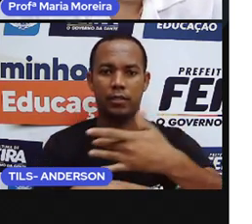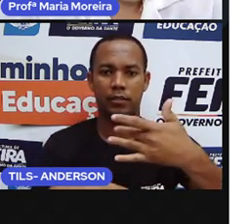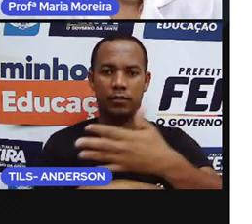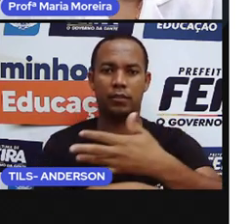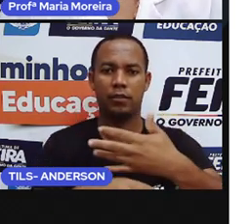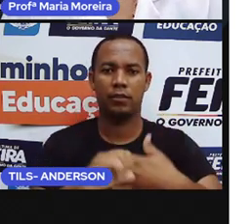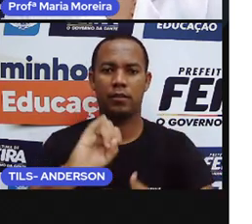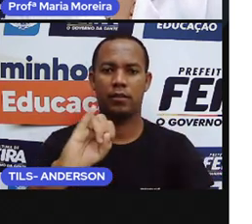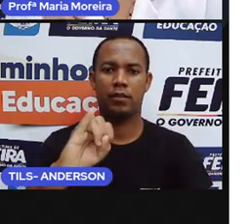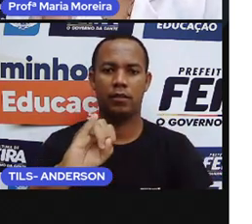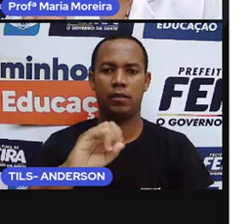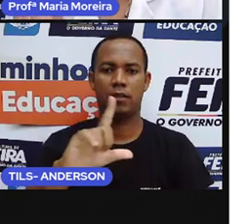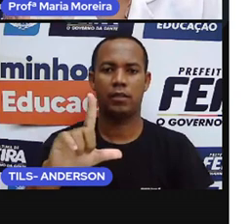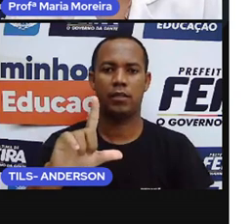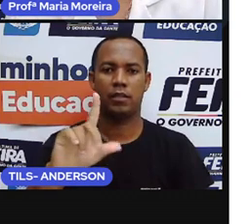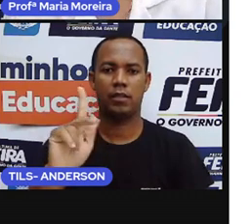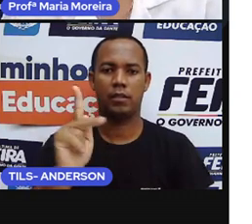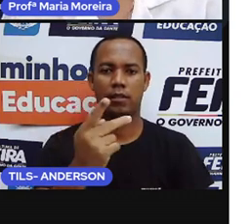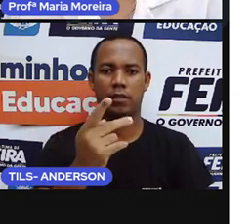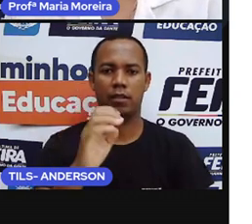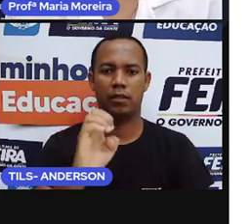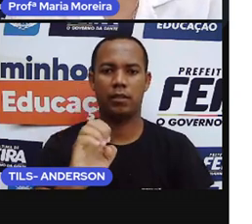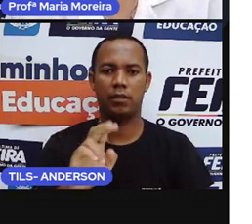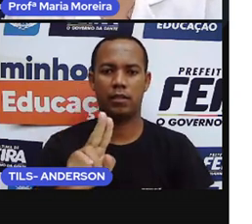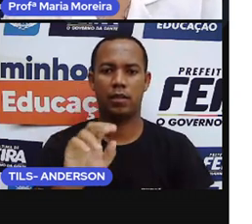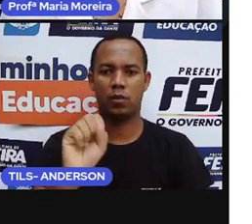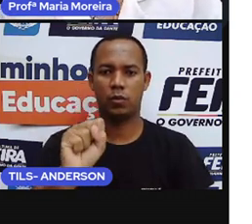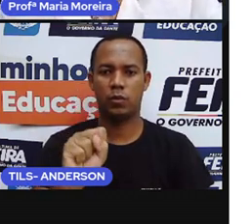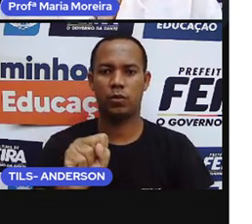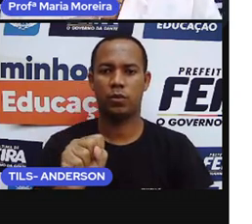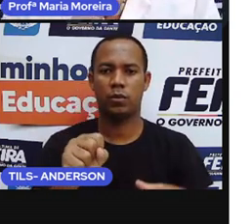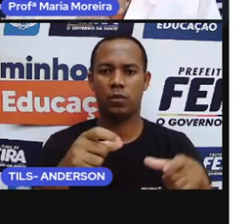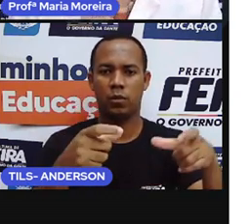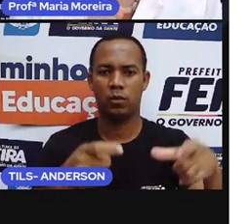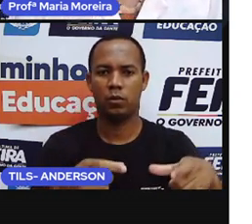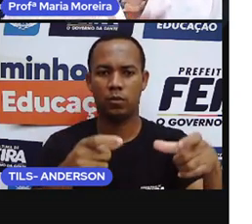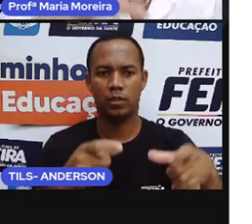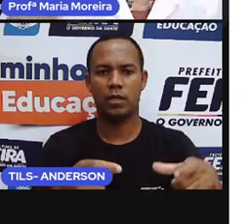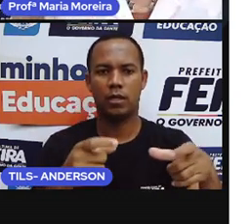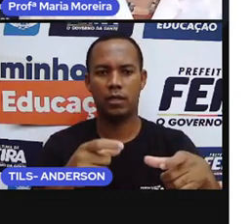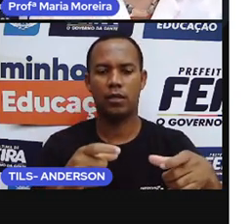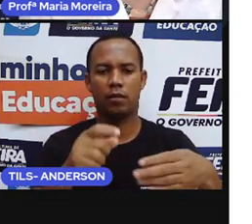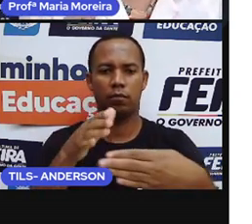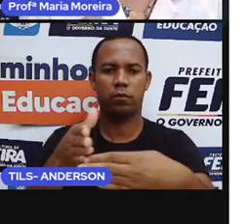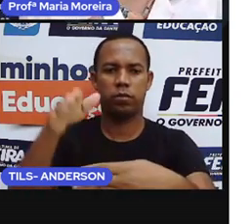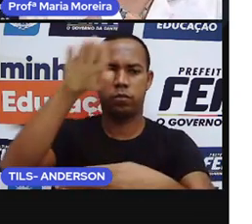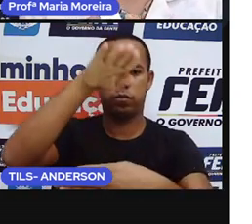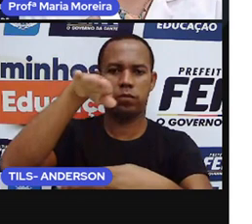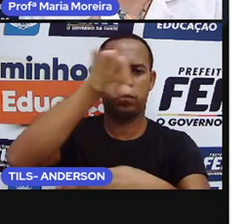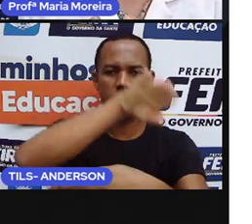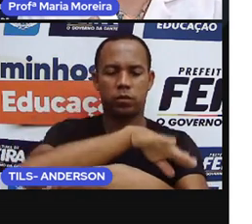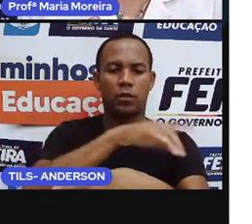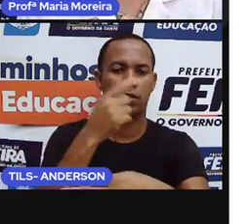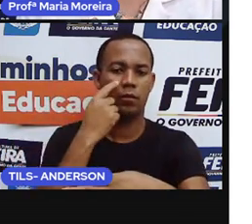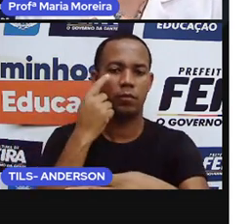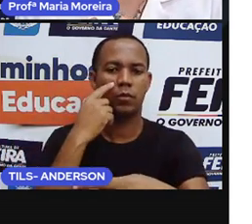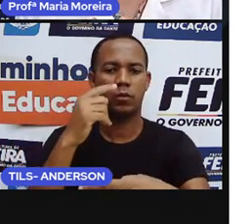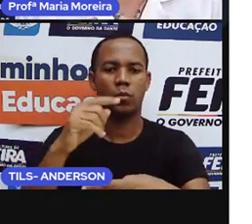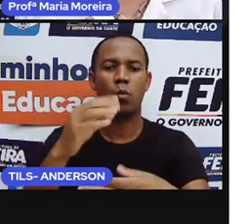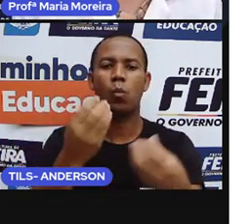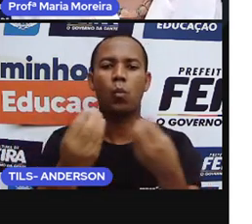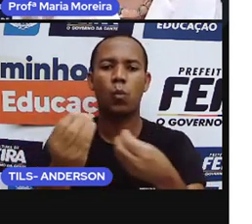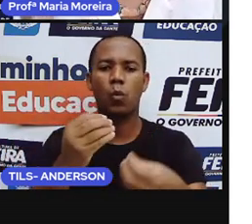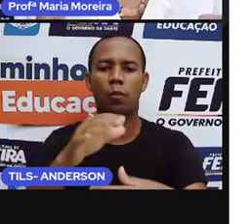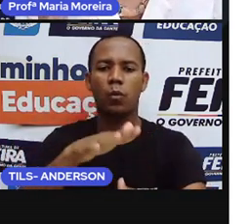Oliveira até a Serra das Trepes e a Serra do Padeiro. Isso aí, na verdade, é só informação geográfica para